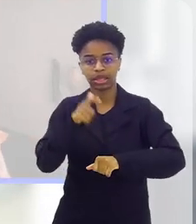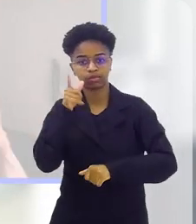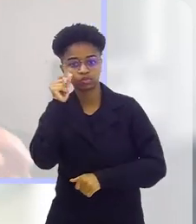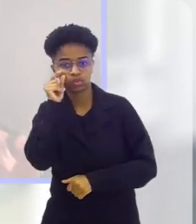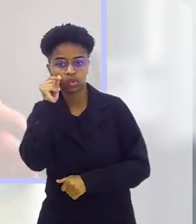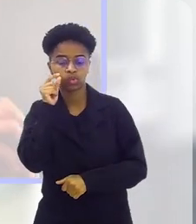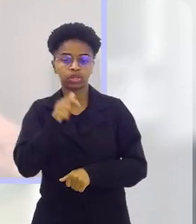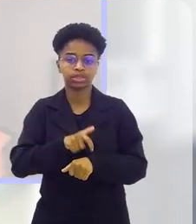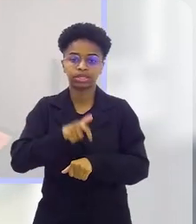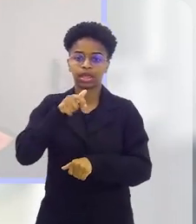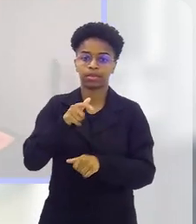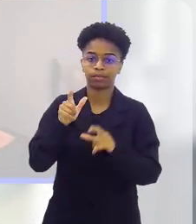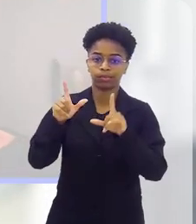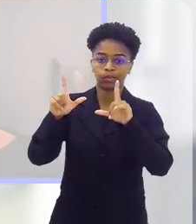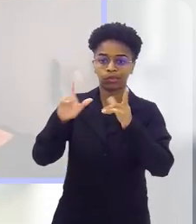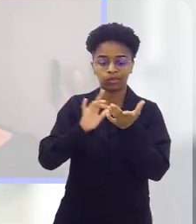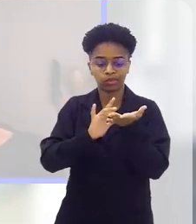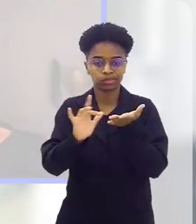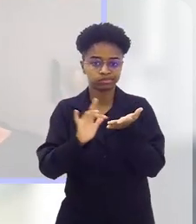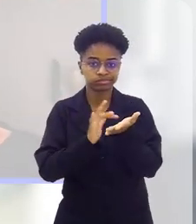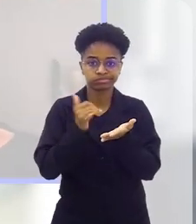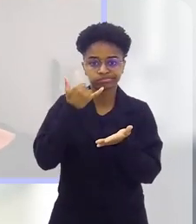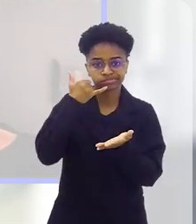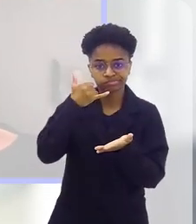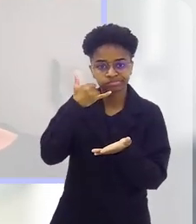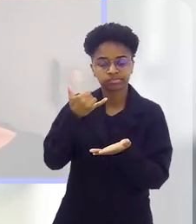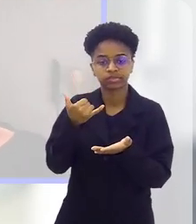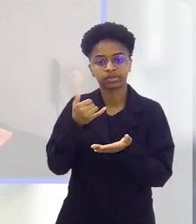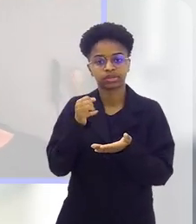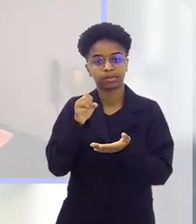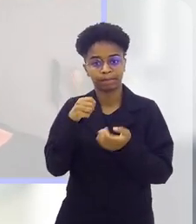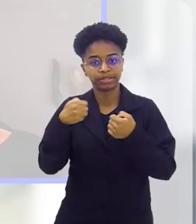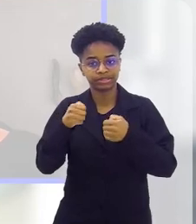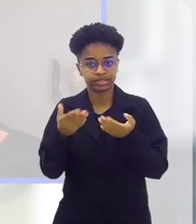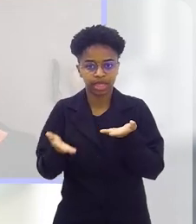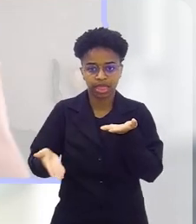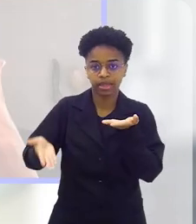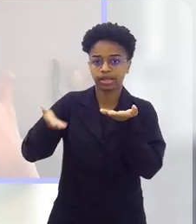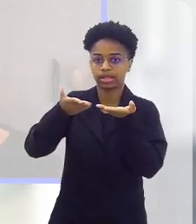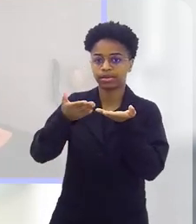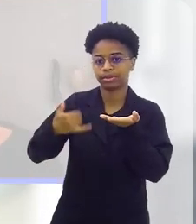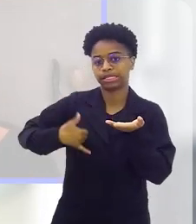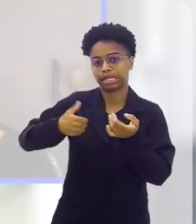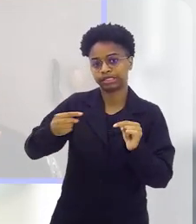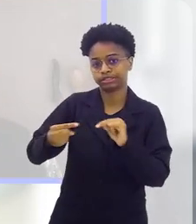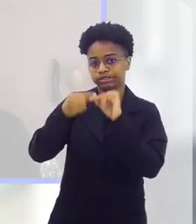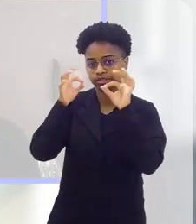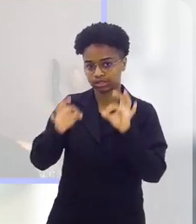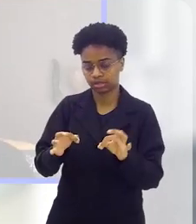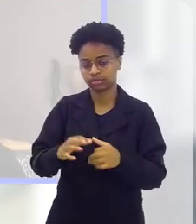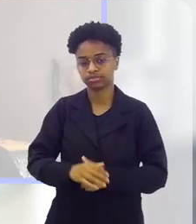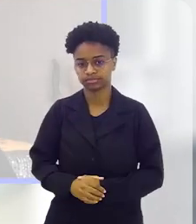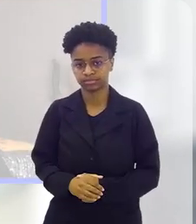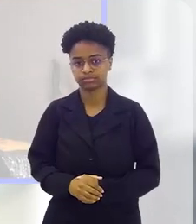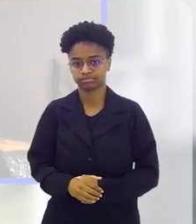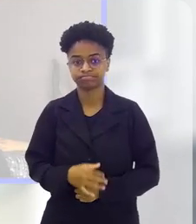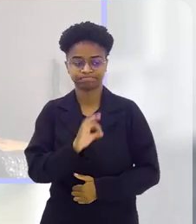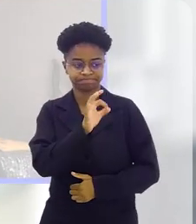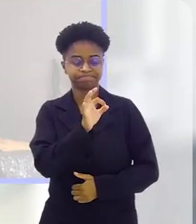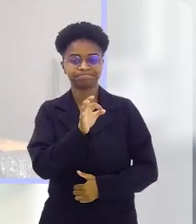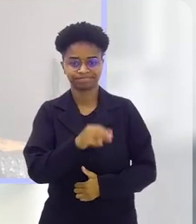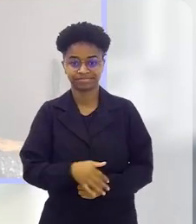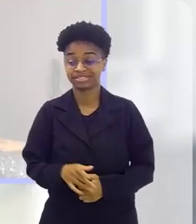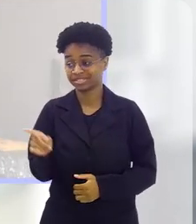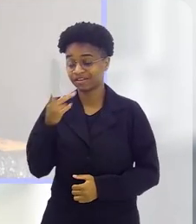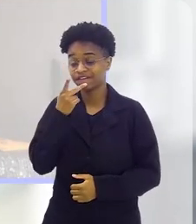brincar, o tempo do sono, o tempo da tela com algum equilíbrio, né, na idade certa. É,